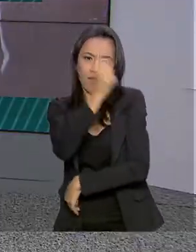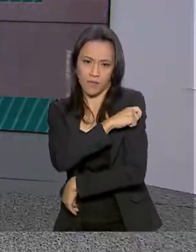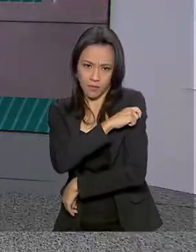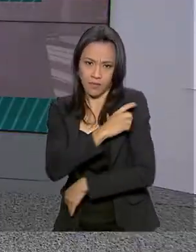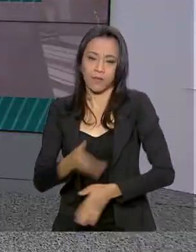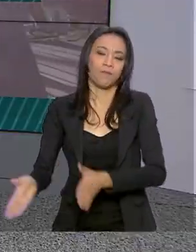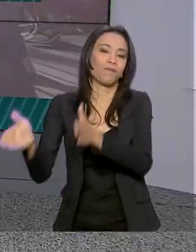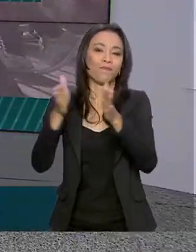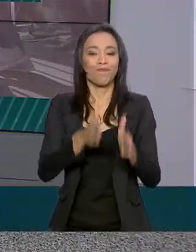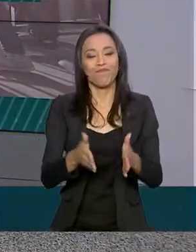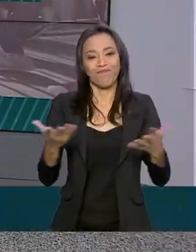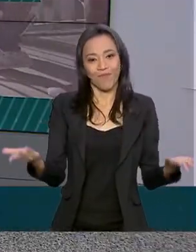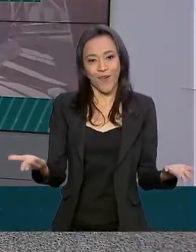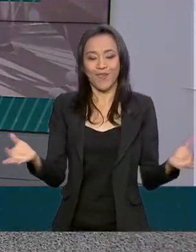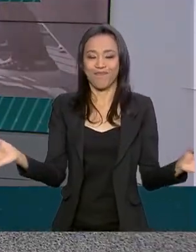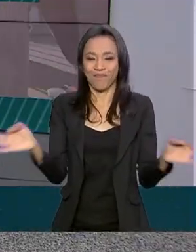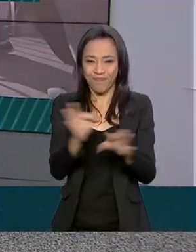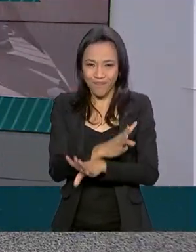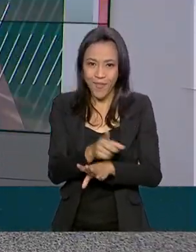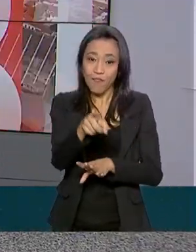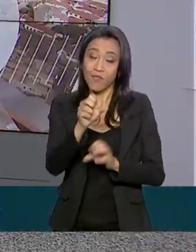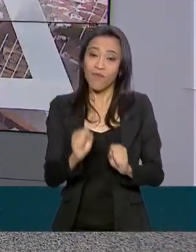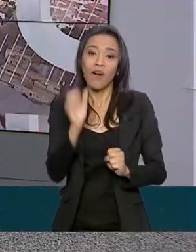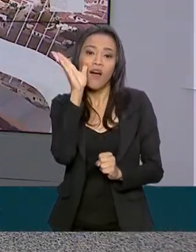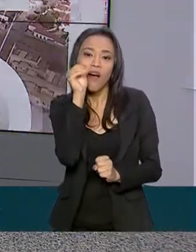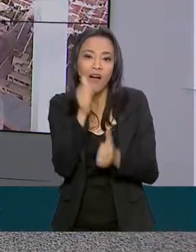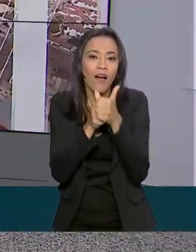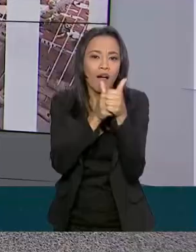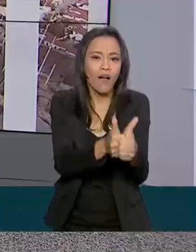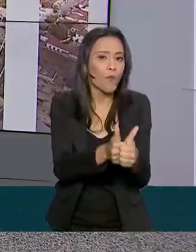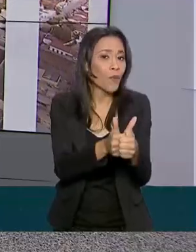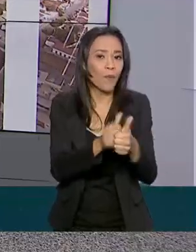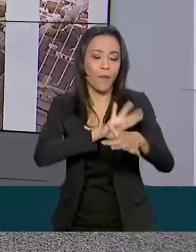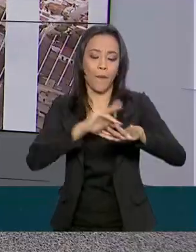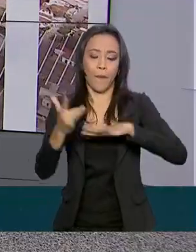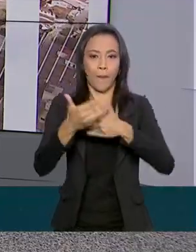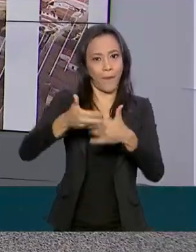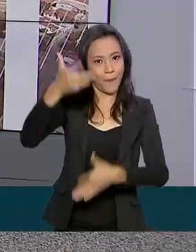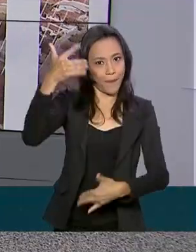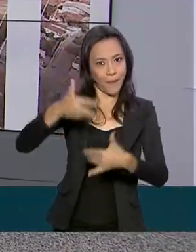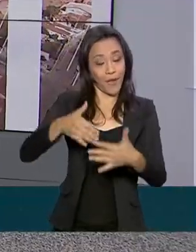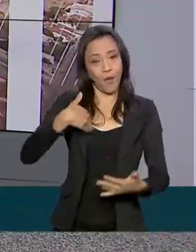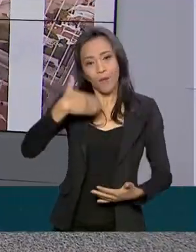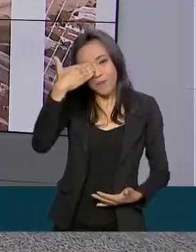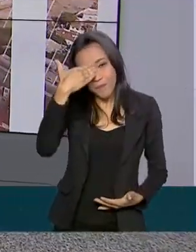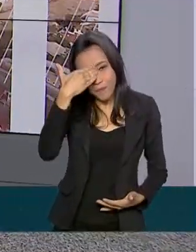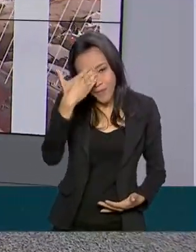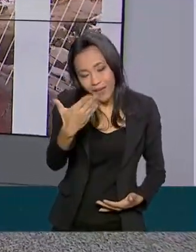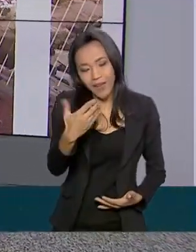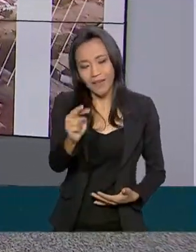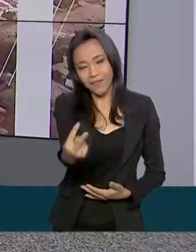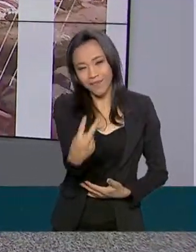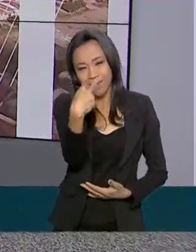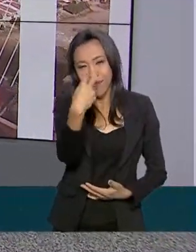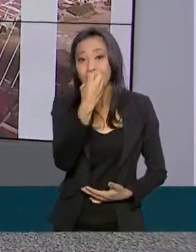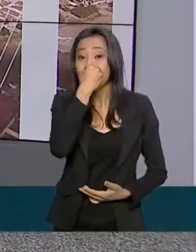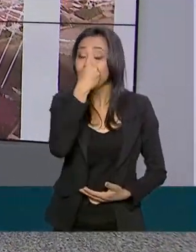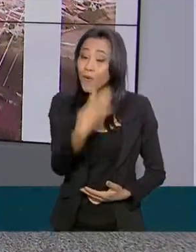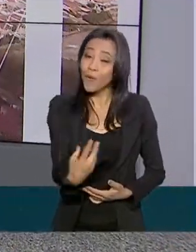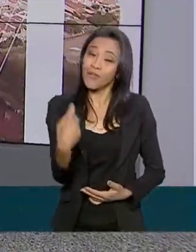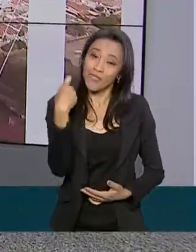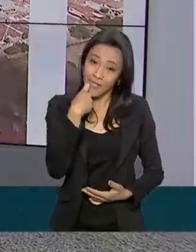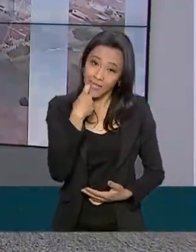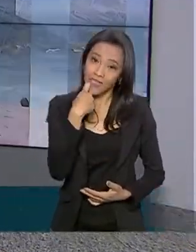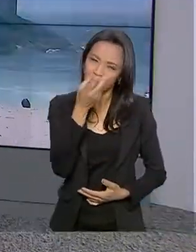Olha, o Brasil em Dia fica por aqui. Você pode nos acompanhar também pelas redes sociais. Muito obrigada pela sua companhia. Boa sexta-feira para